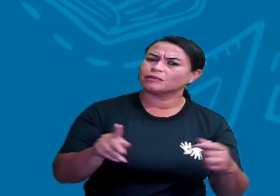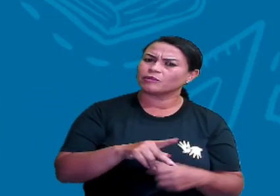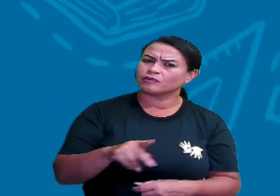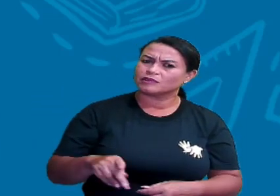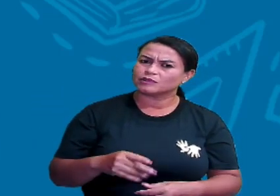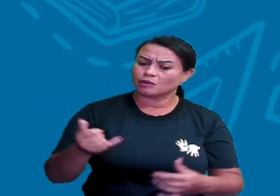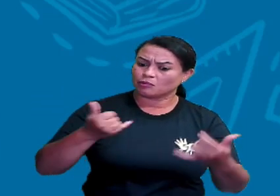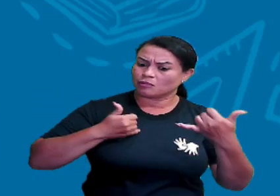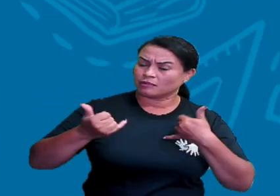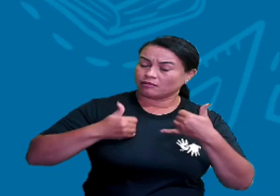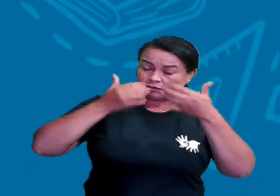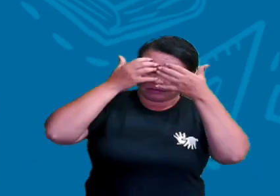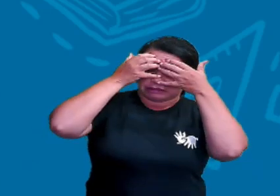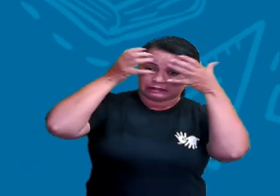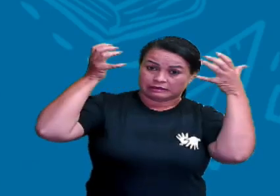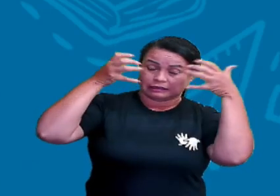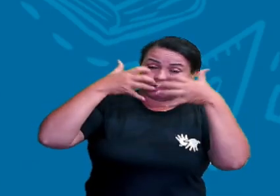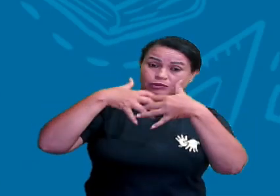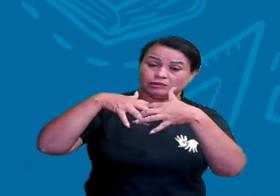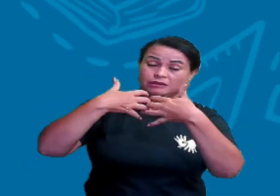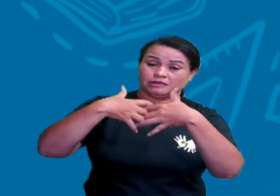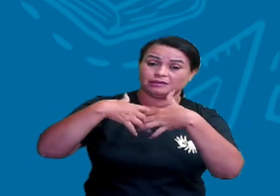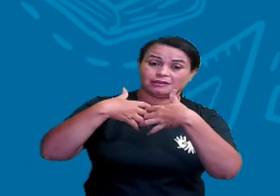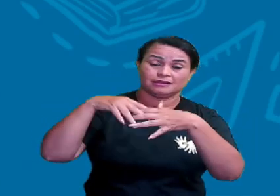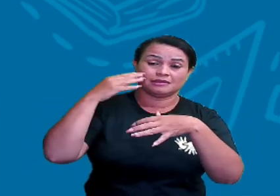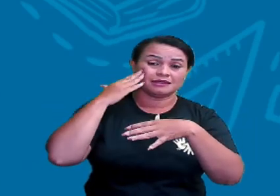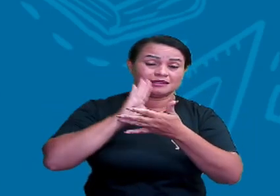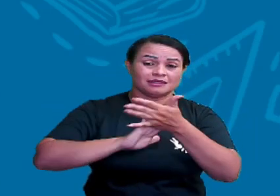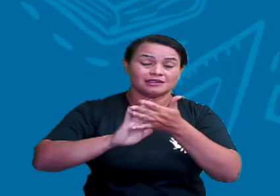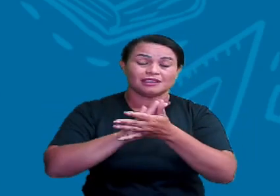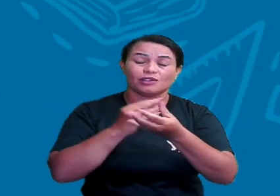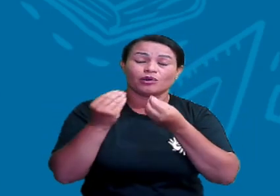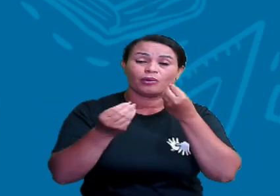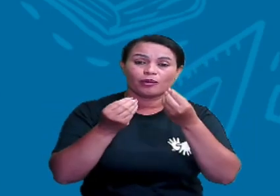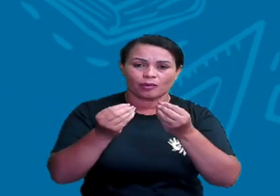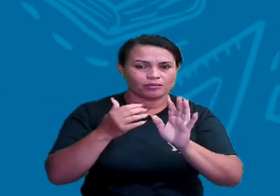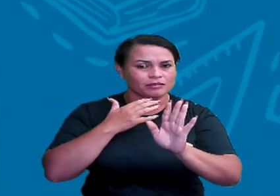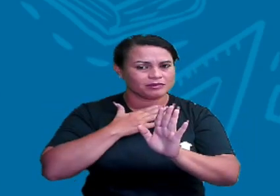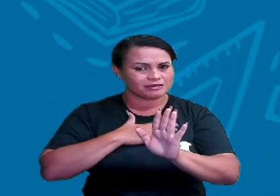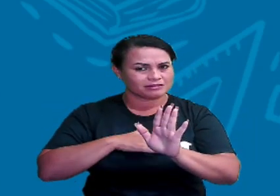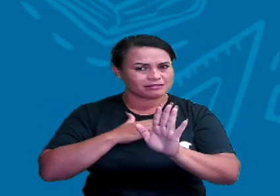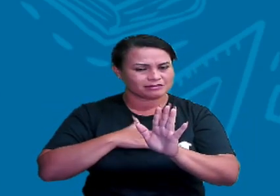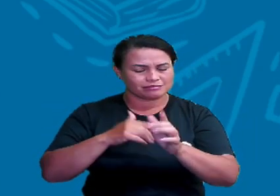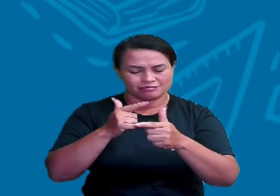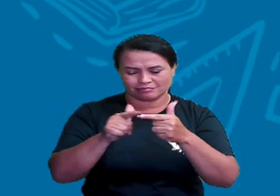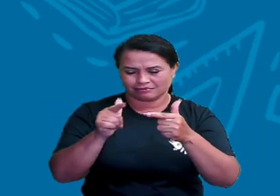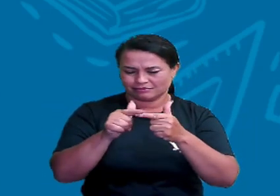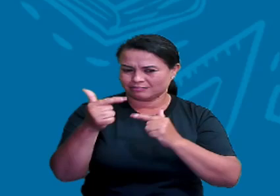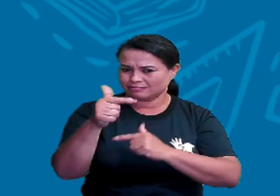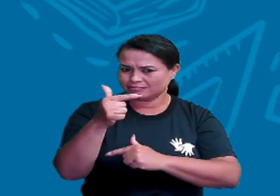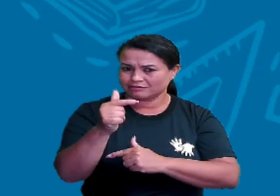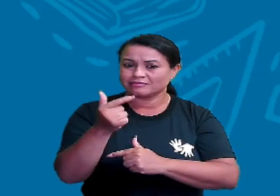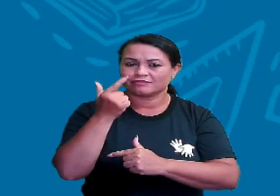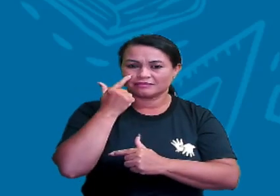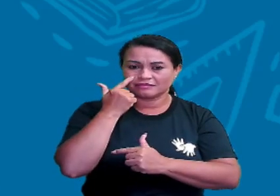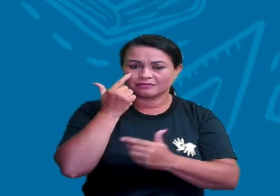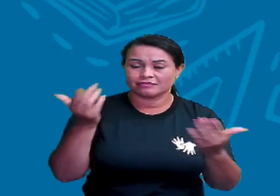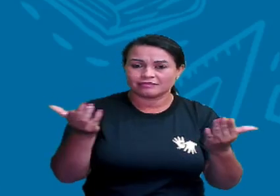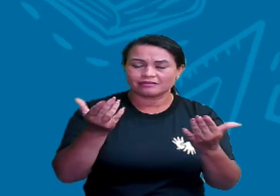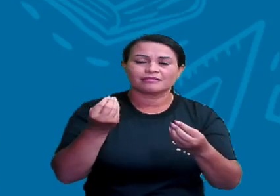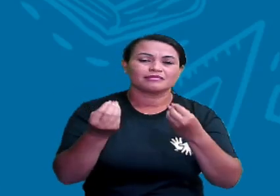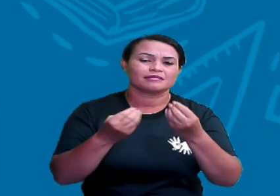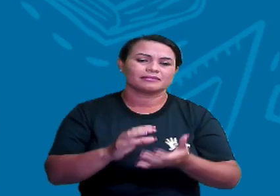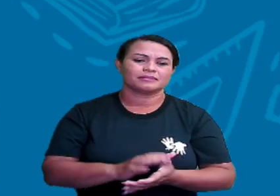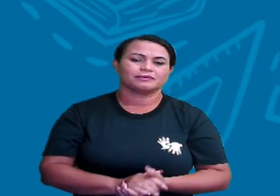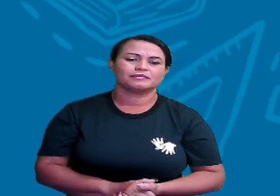agora. Eu não consegui entender, eu não consegui visualizar. Não tem problema. Vamos ver como é que fica tudo